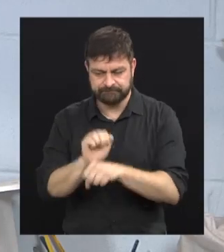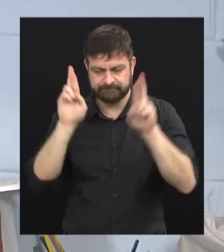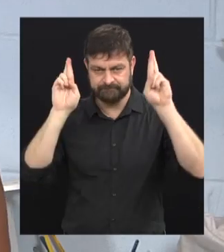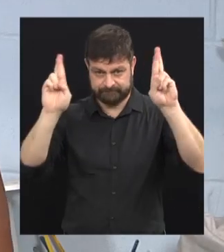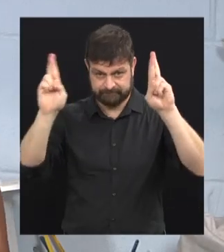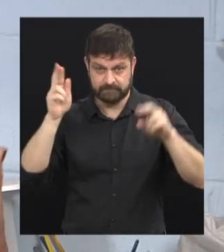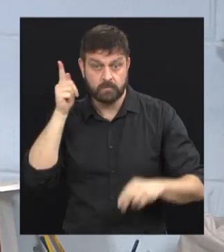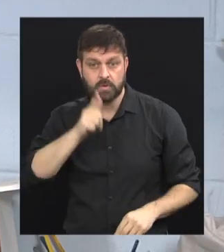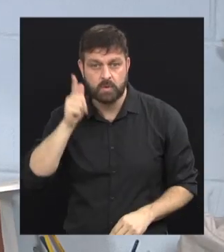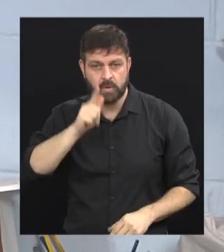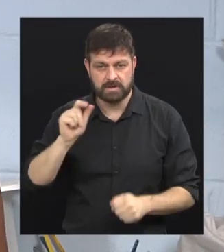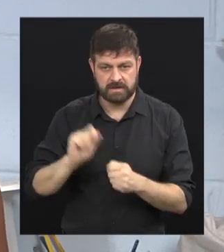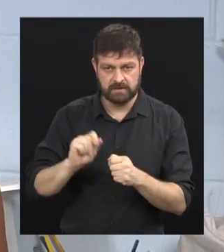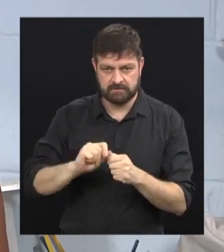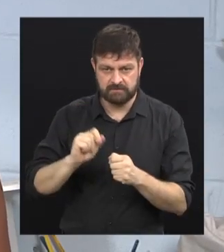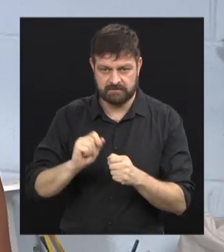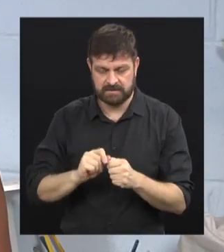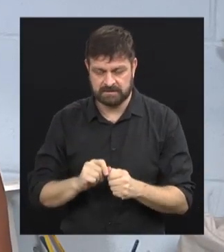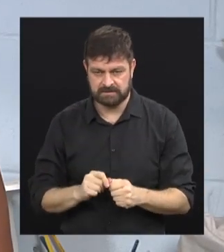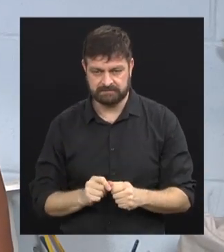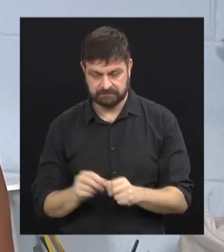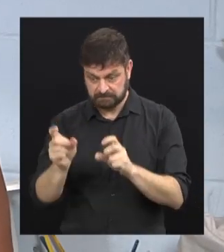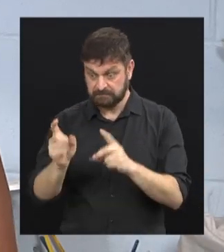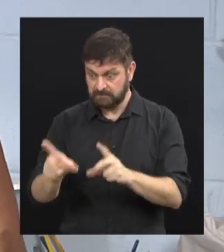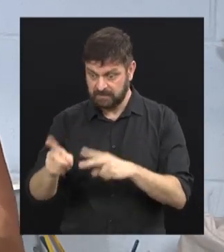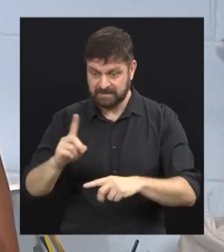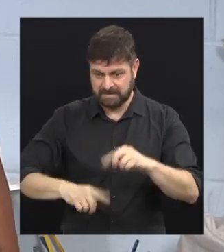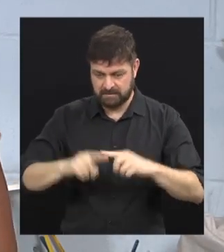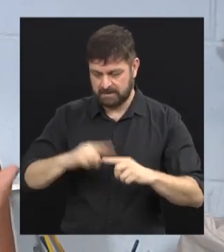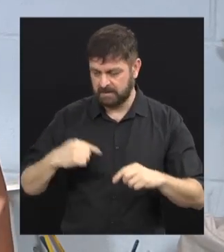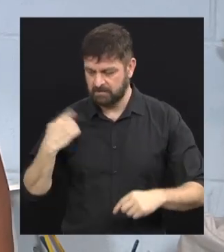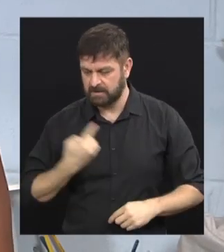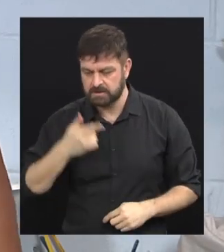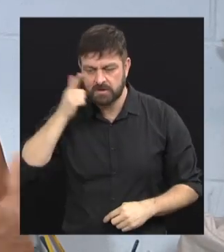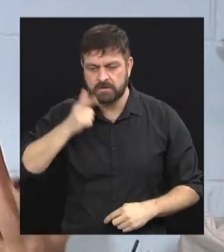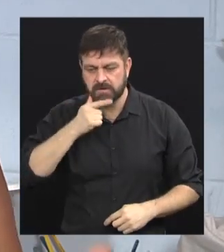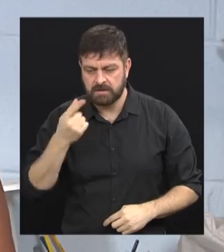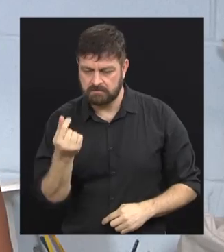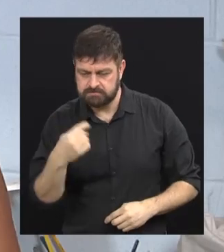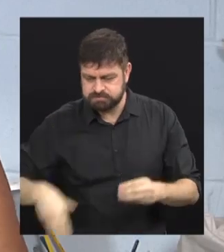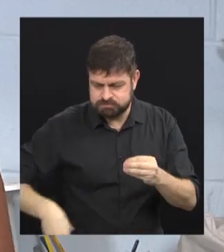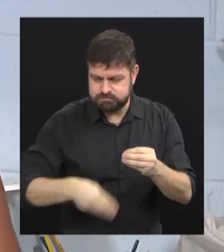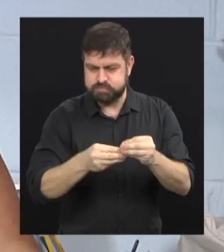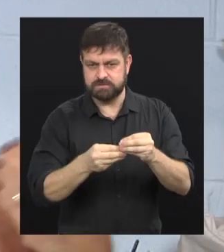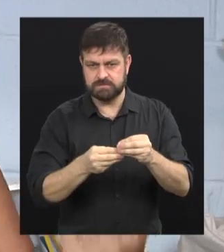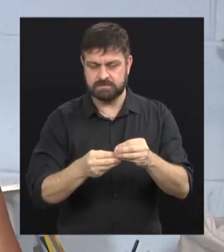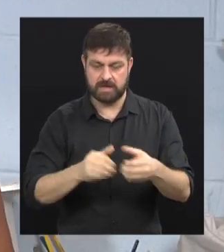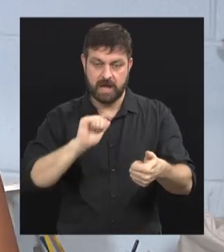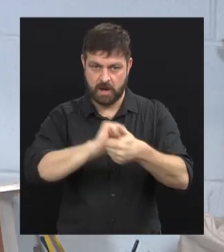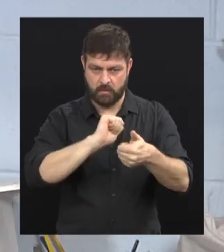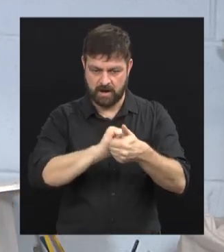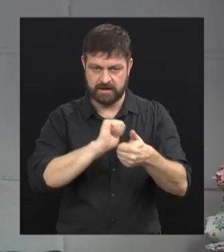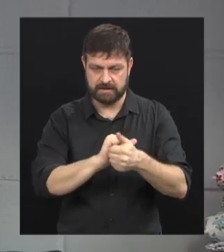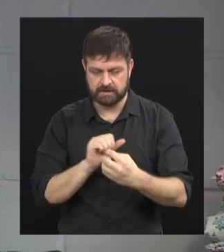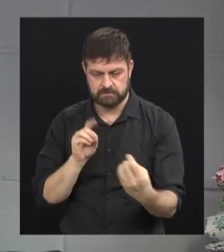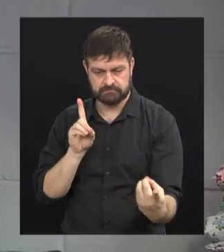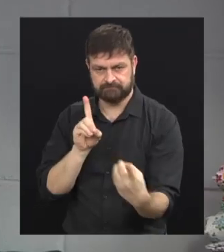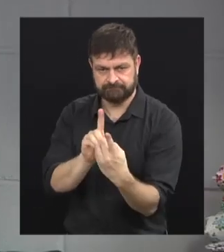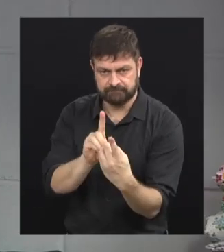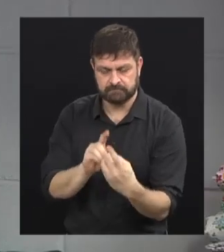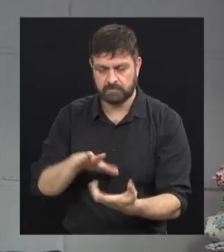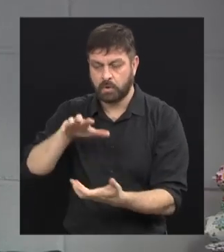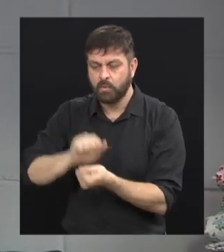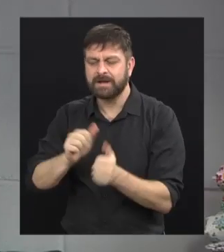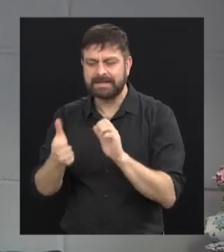realmente de conseguir fazer esse negócio crescer, para a gente poder respirar um pouquinho e dar mais qualidade ao atendimento. O